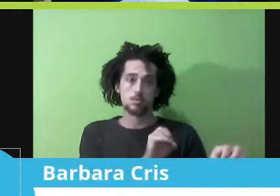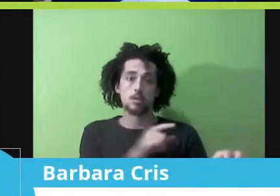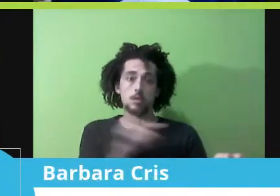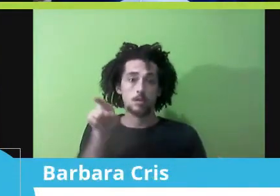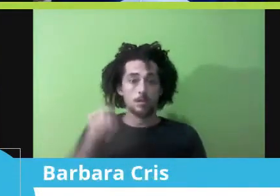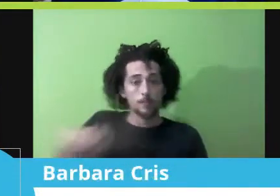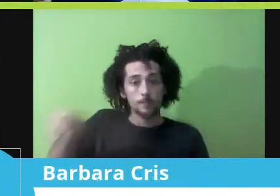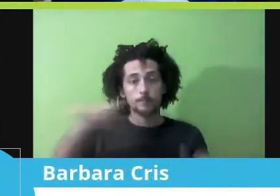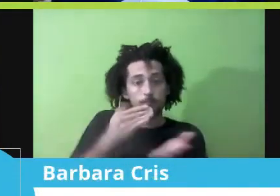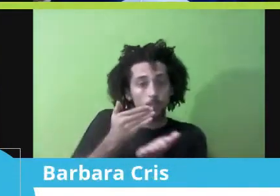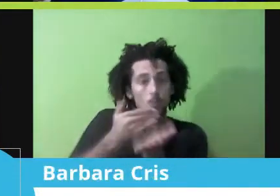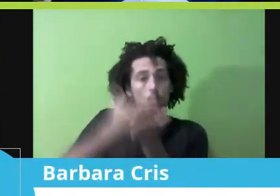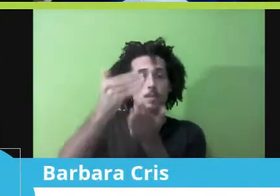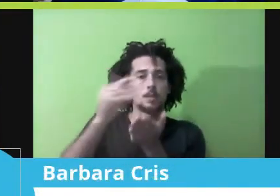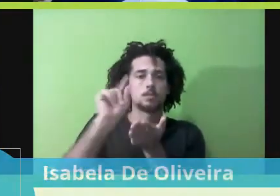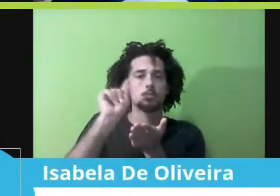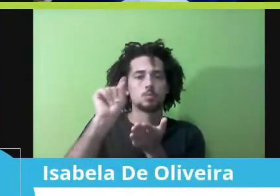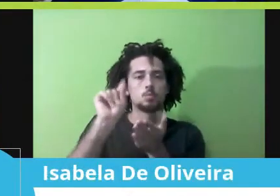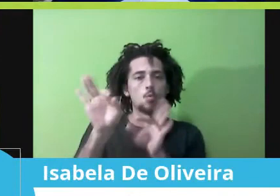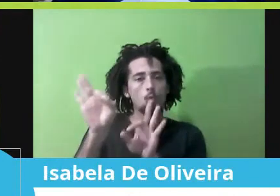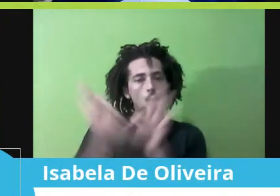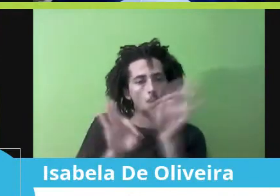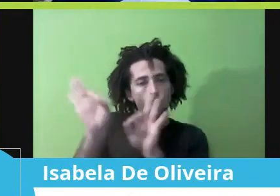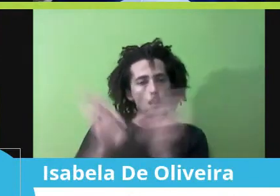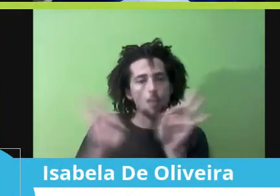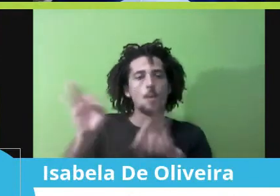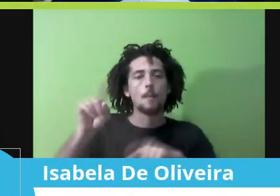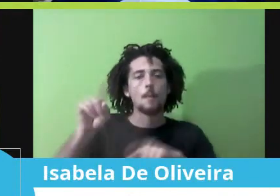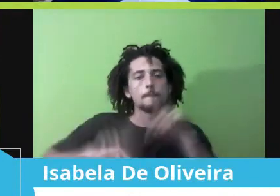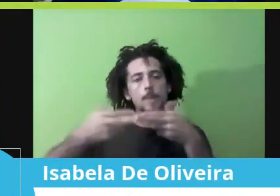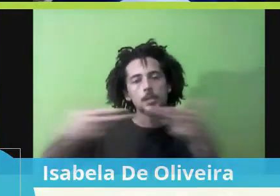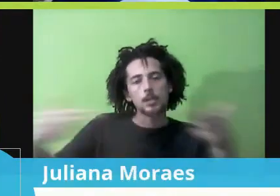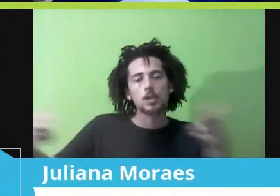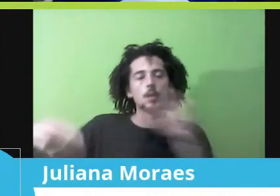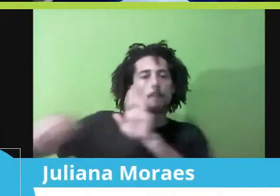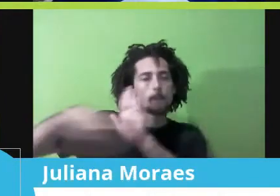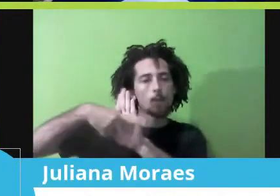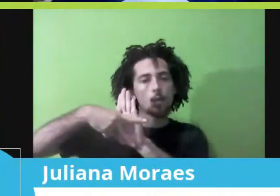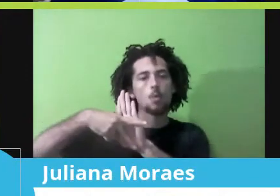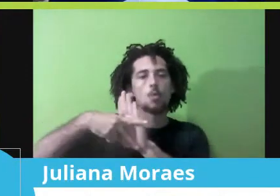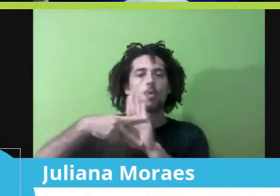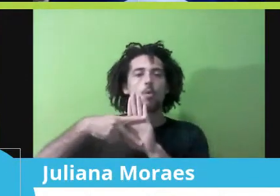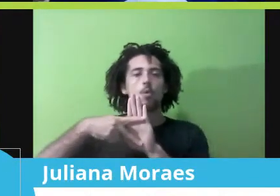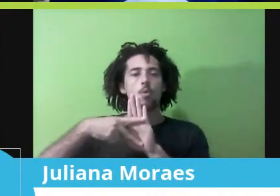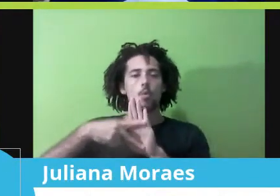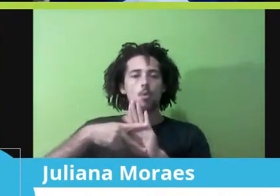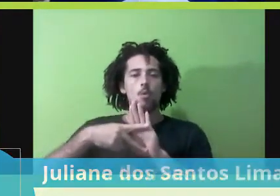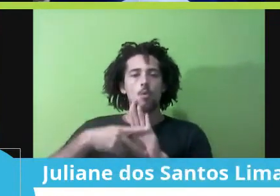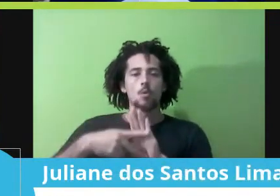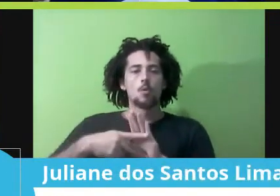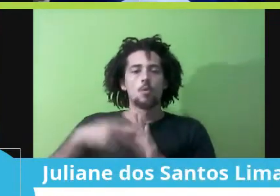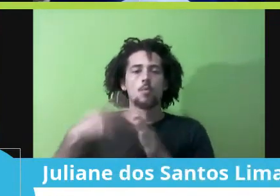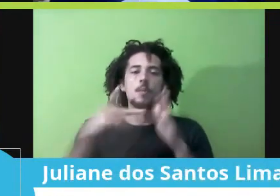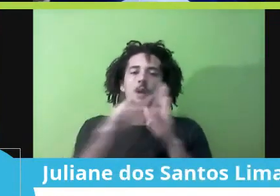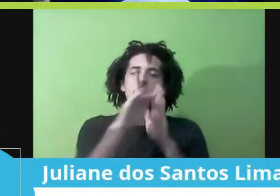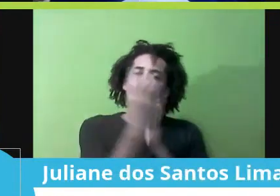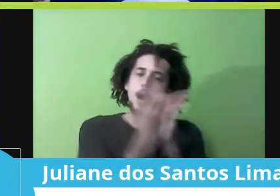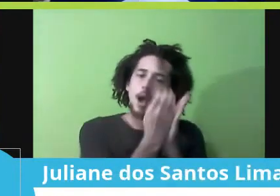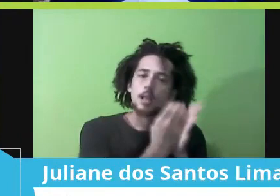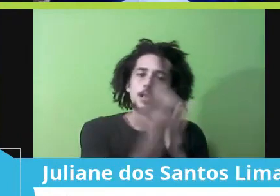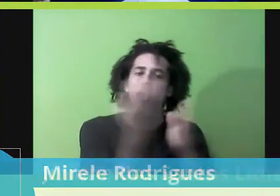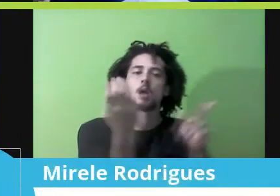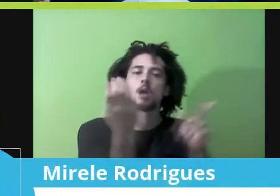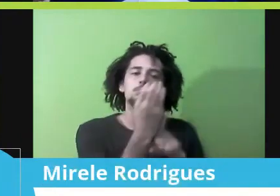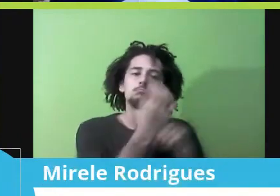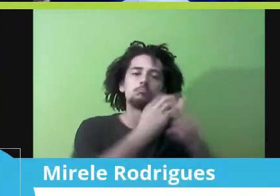pedagógico próprio, por calendário próprio, calendário escolar próprio, e, principalmente, por escolas